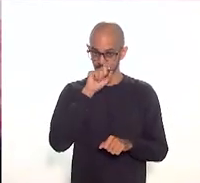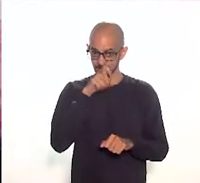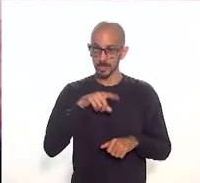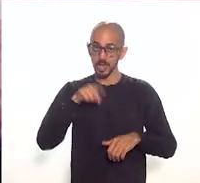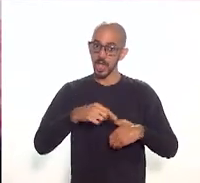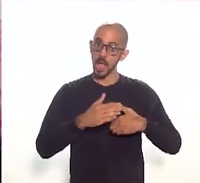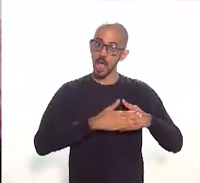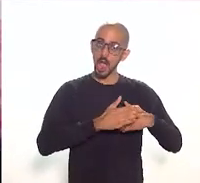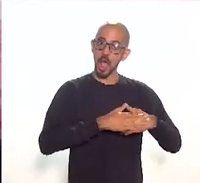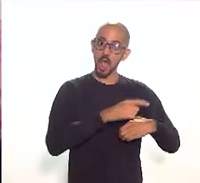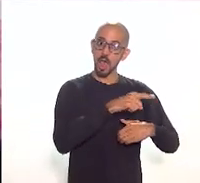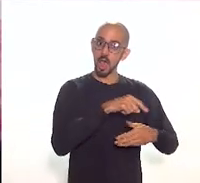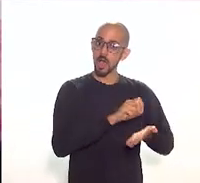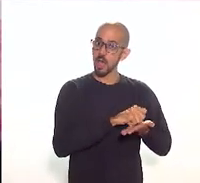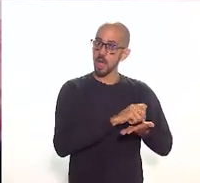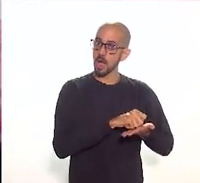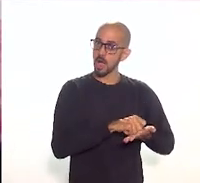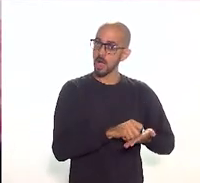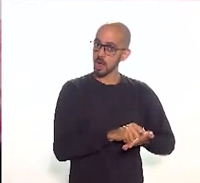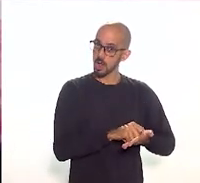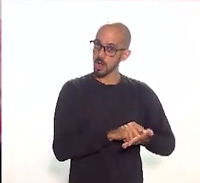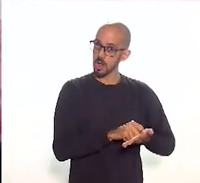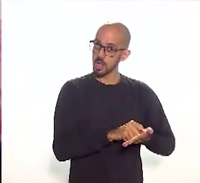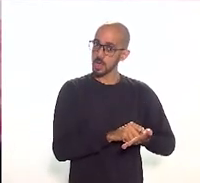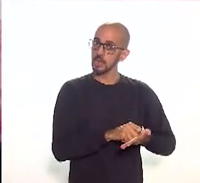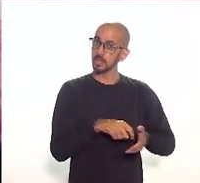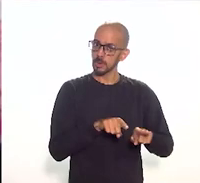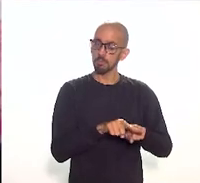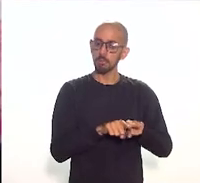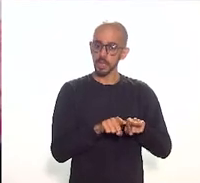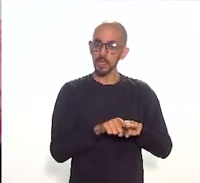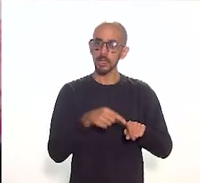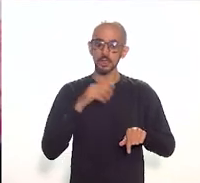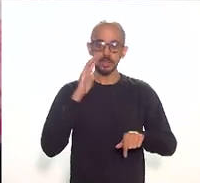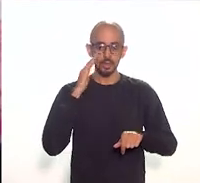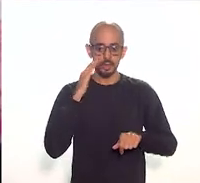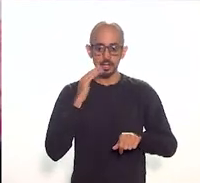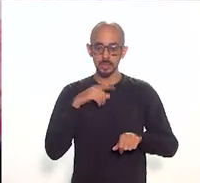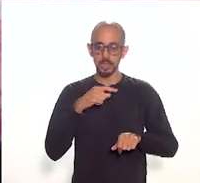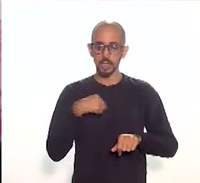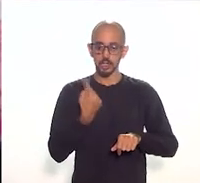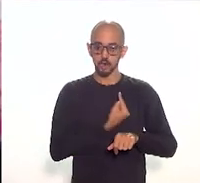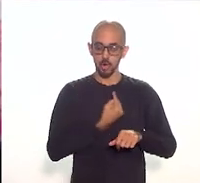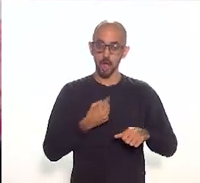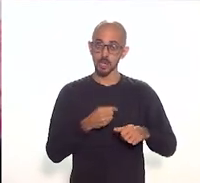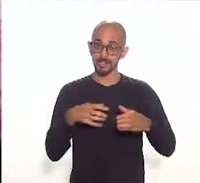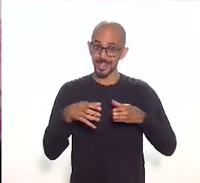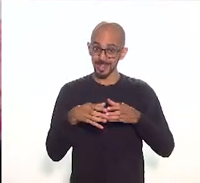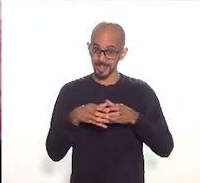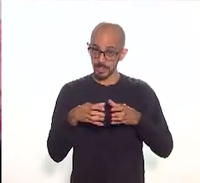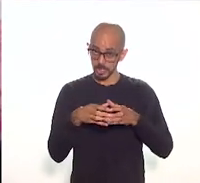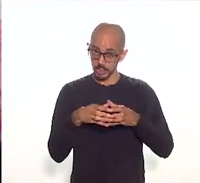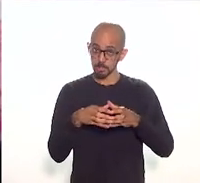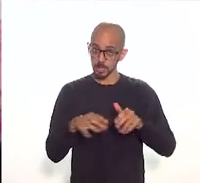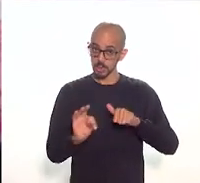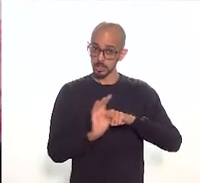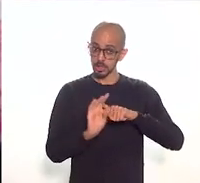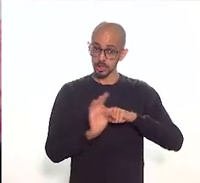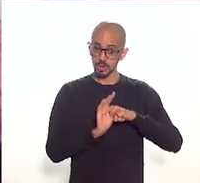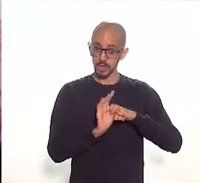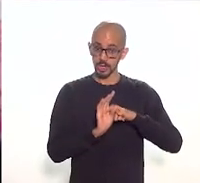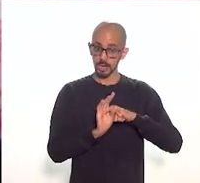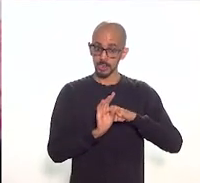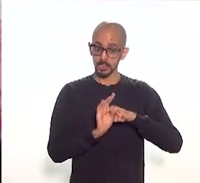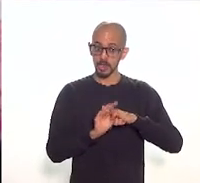do projeto. É importante considerar que a direção do museu e sua equipe técnica, autores do projeto, nunca foram consultados